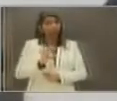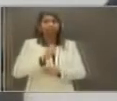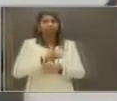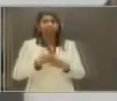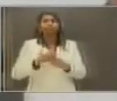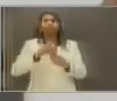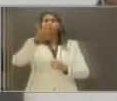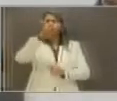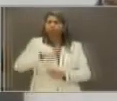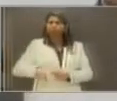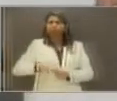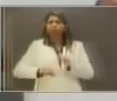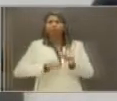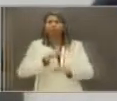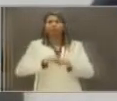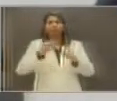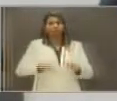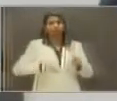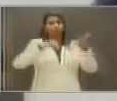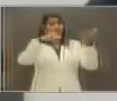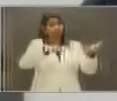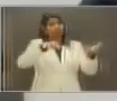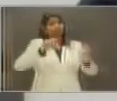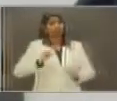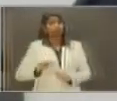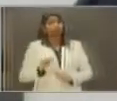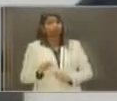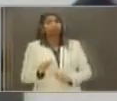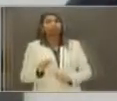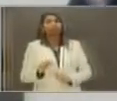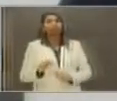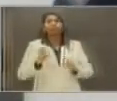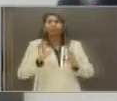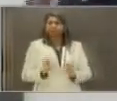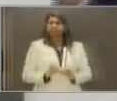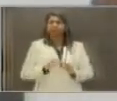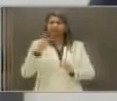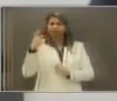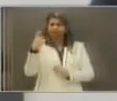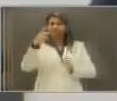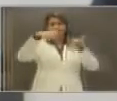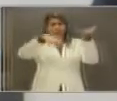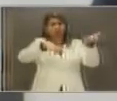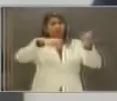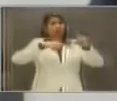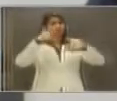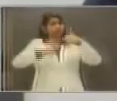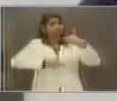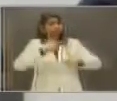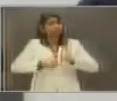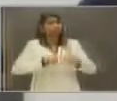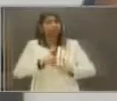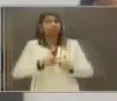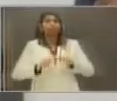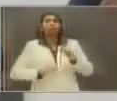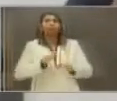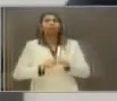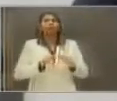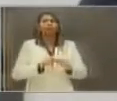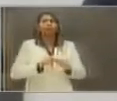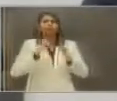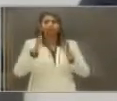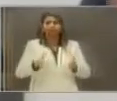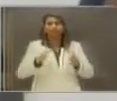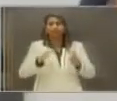Outro ponto, o Congresso Nacional, ele funciona no sentido, especificamente, do